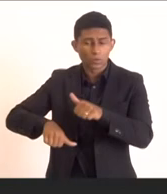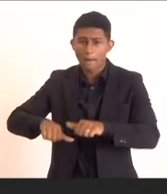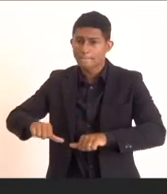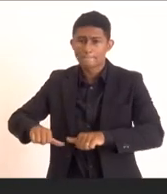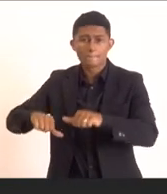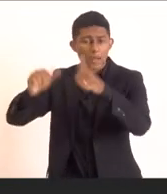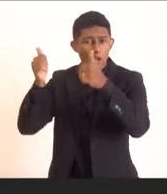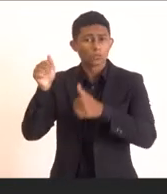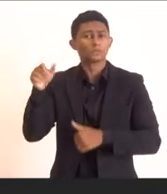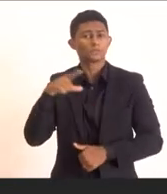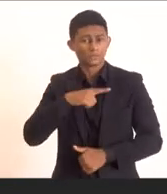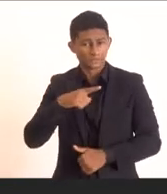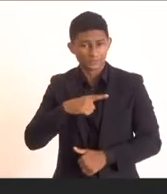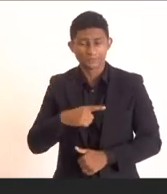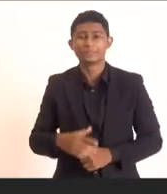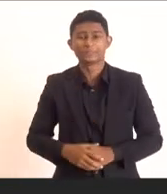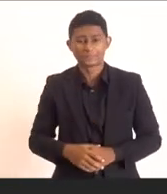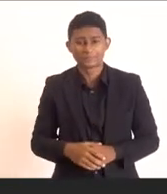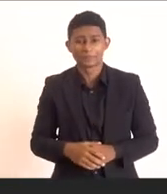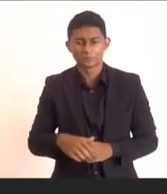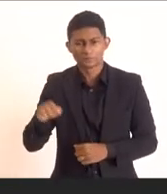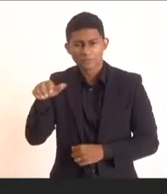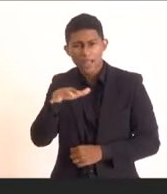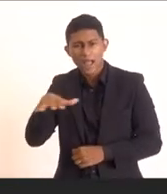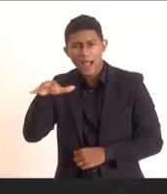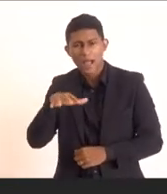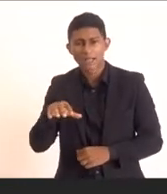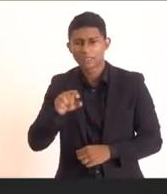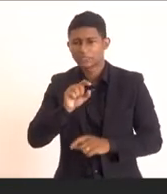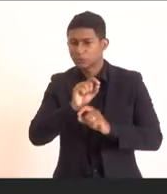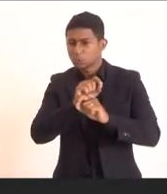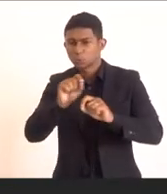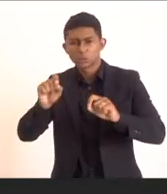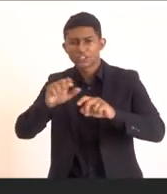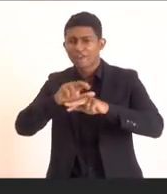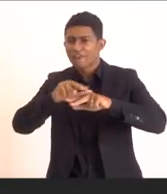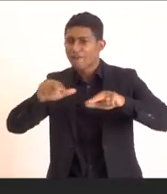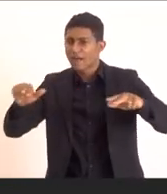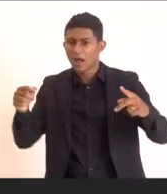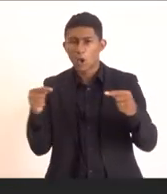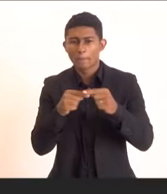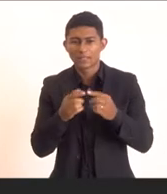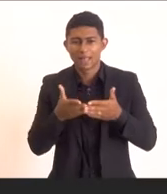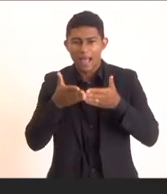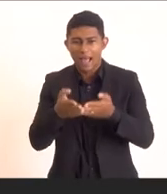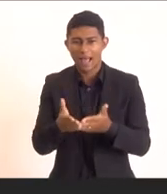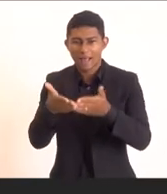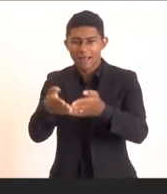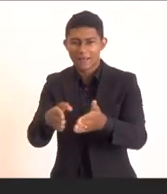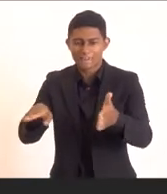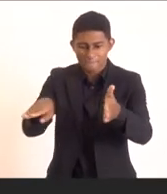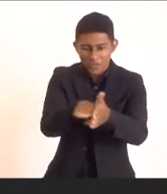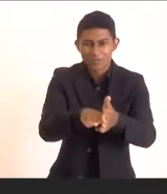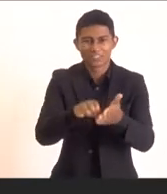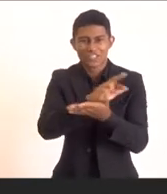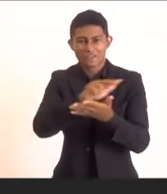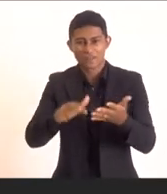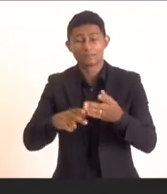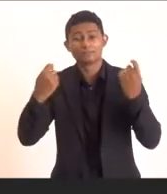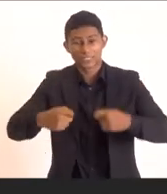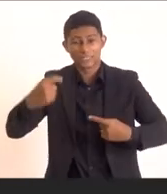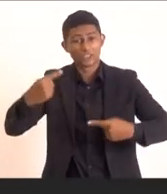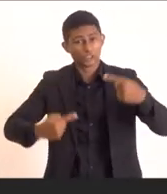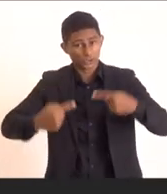áreas de setor produtivo relacionada a porto, que a gente precisa fazer essa discussão da